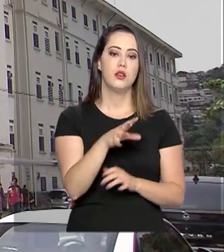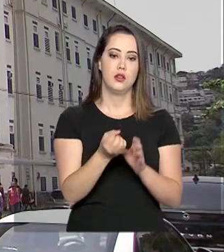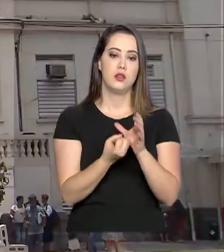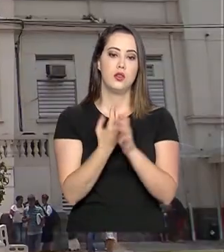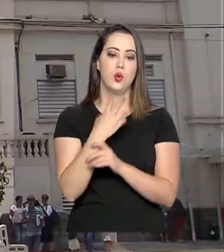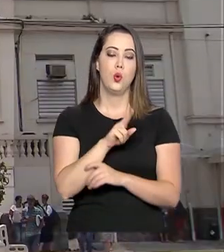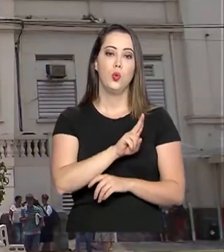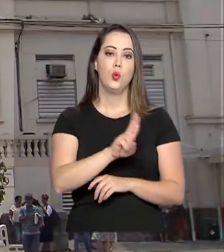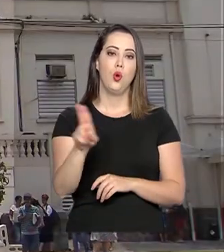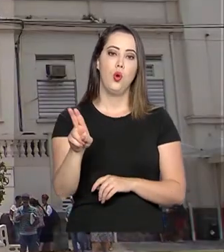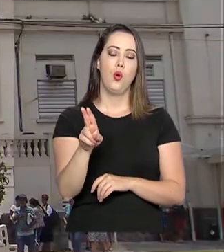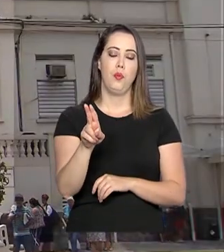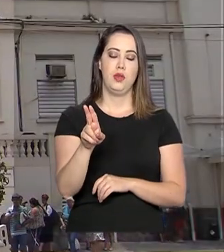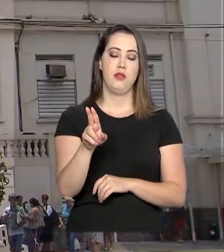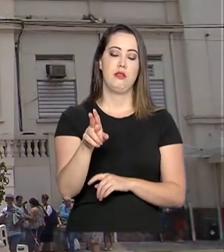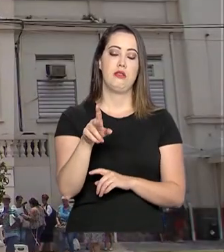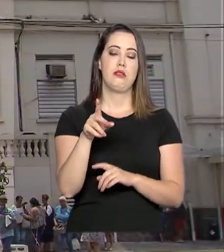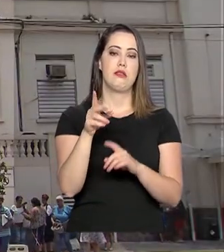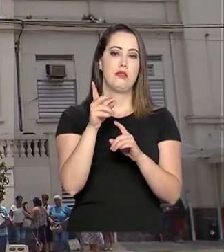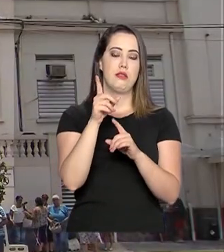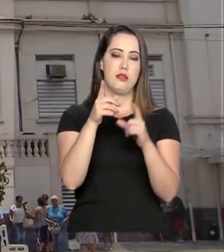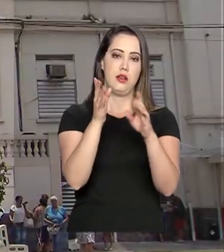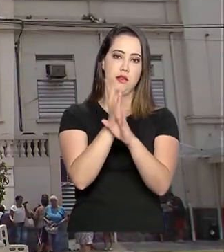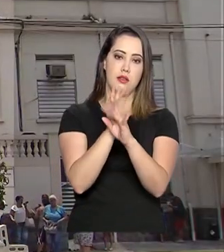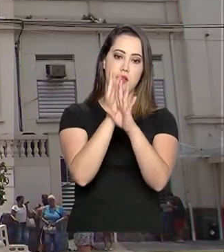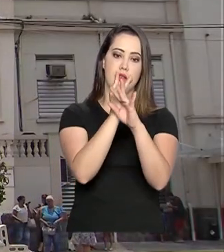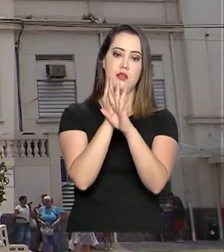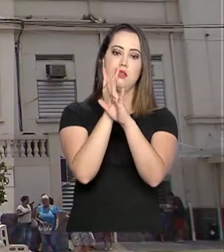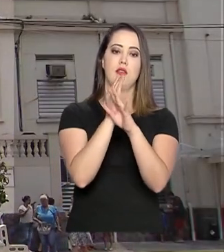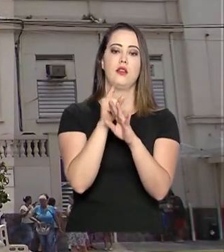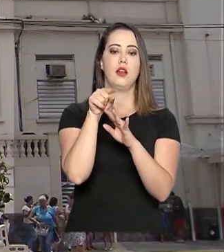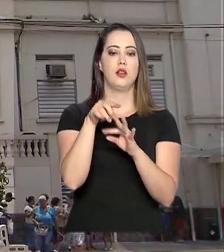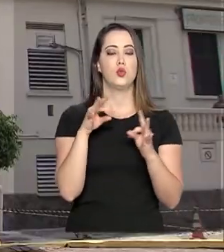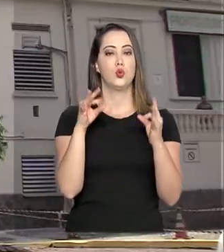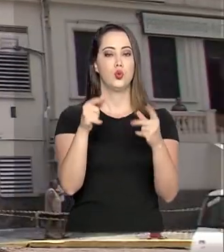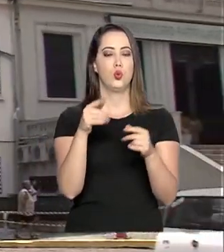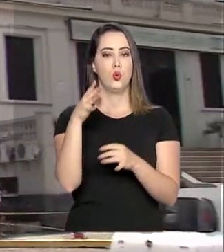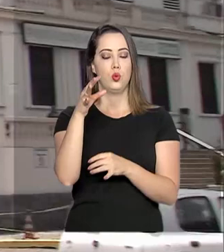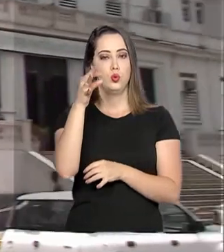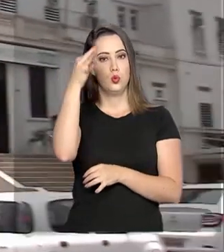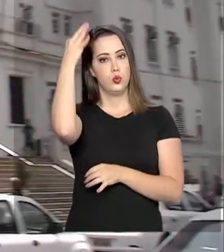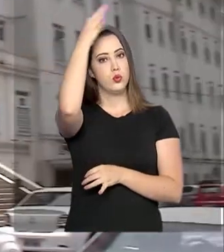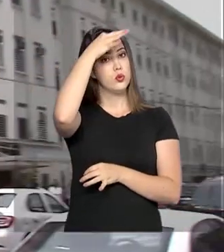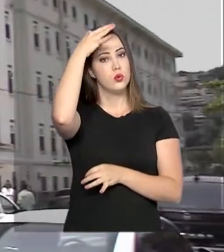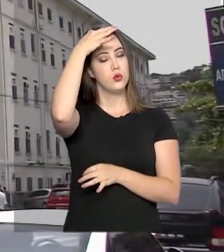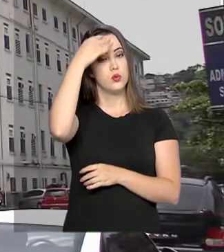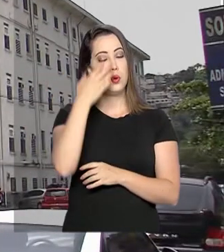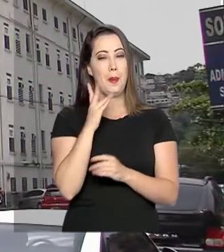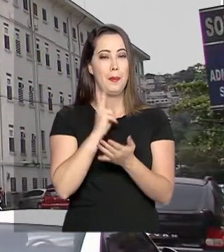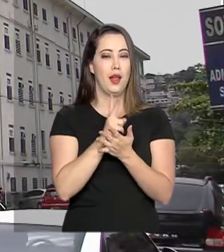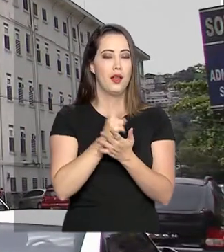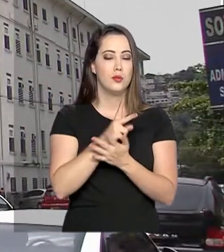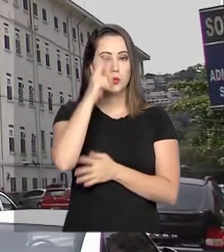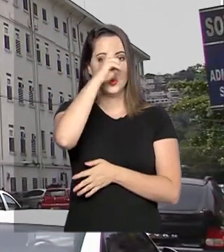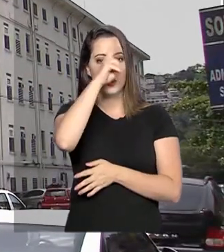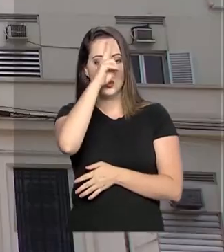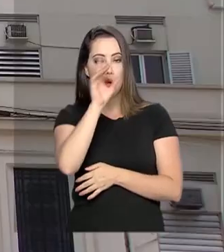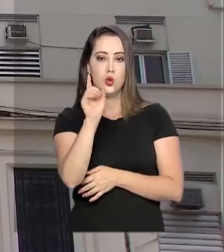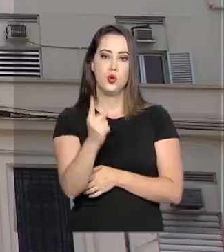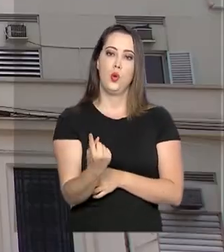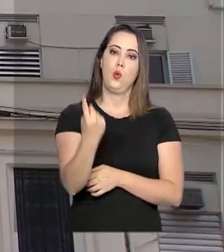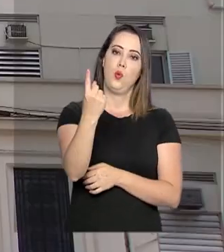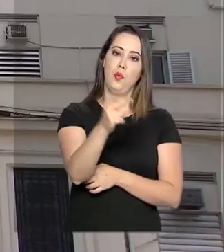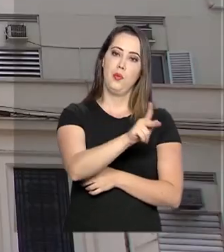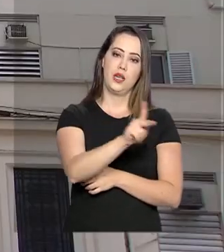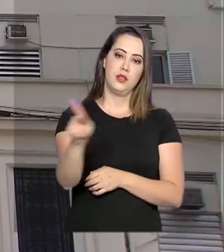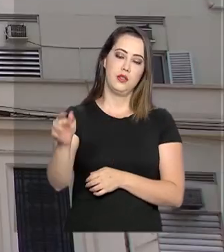cidade. Era a Santa Casa da Misericórdia de todos os santos. Mesmo com tanta história, apenas um presidente da